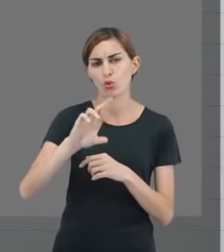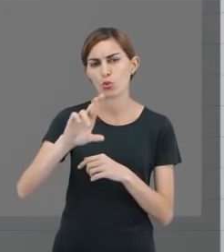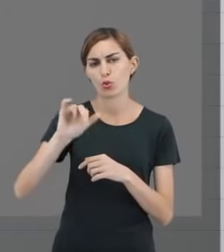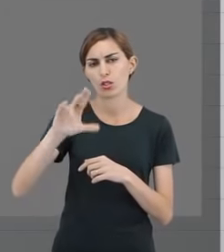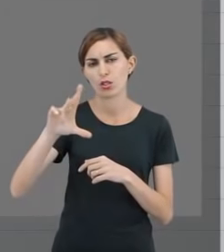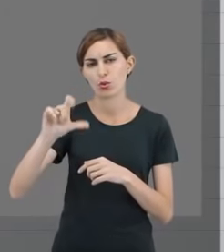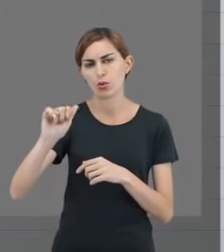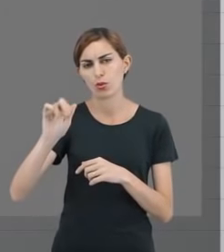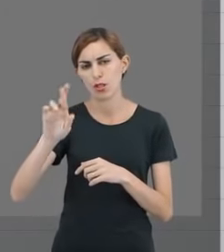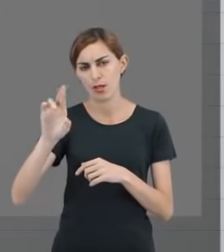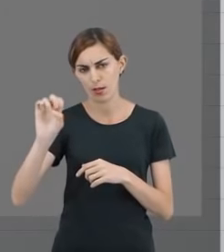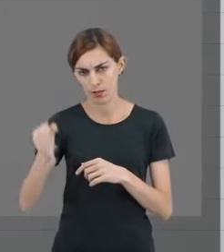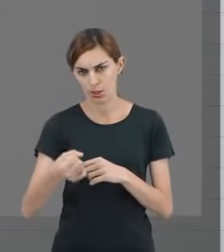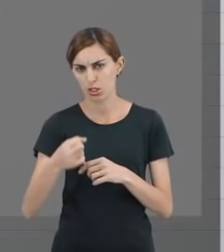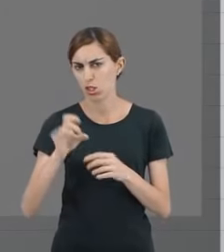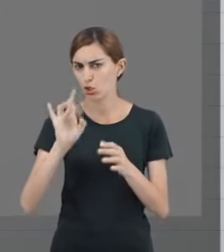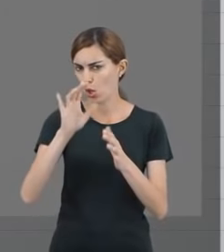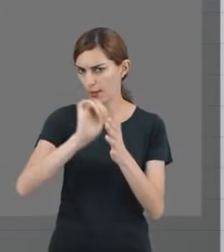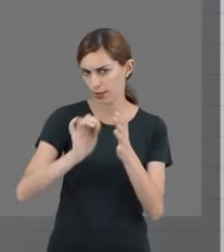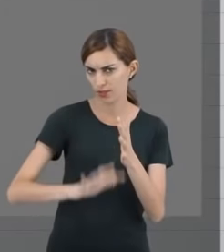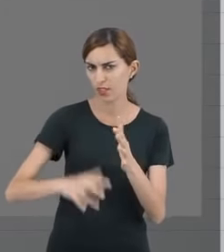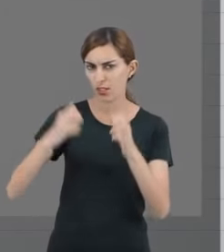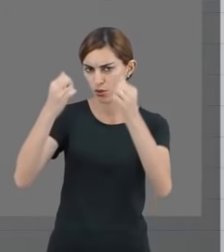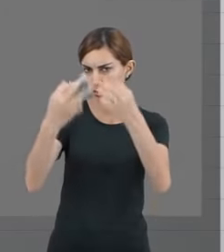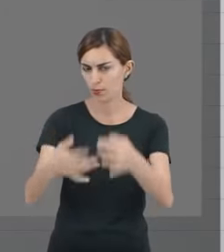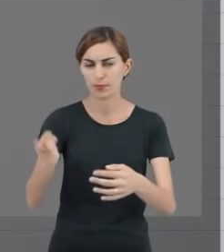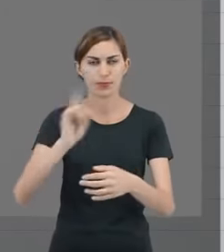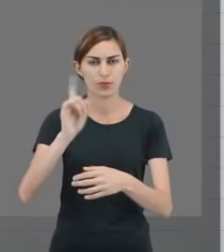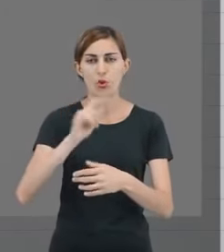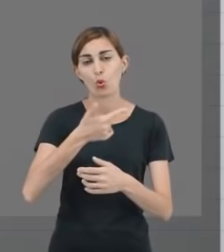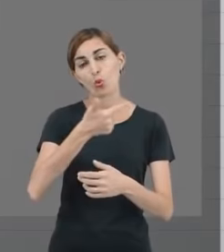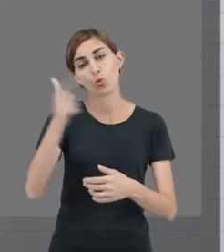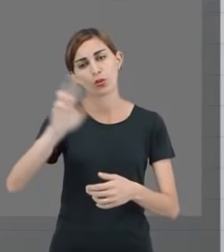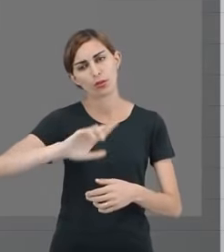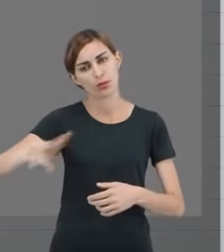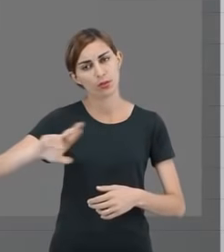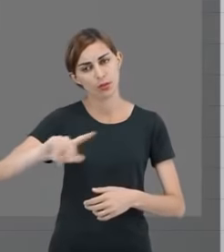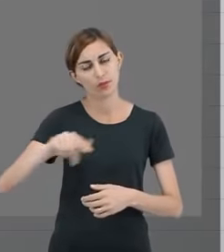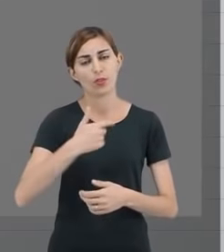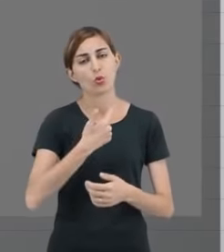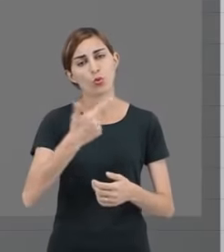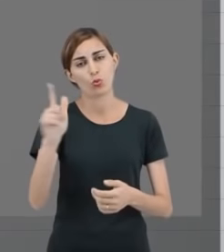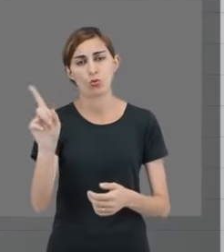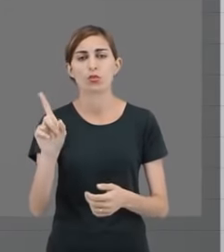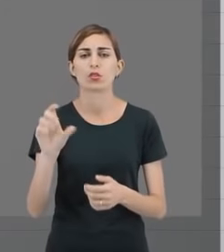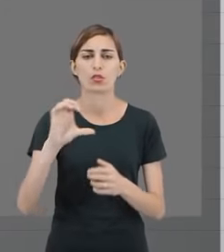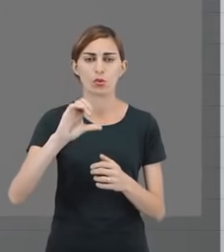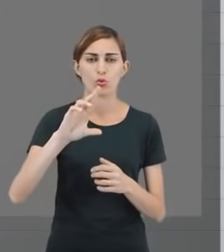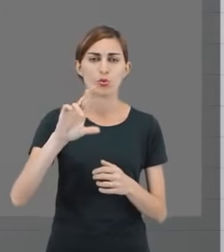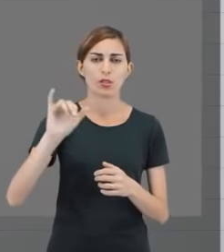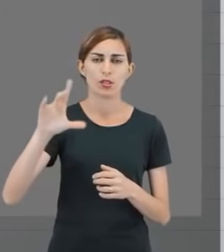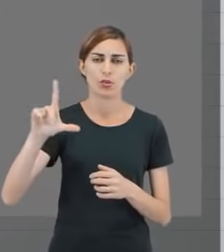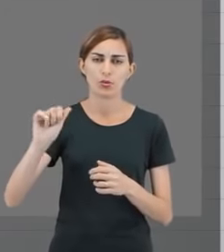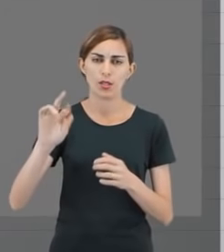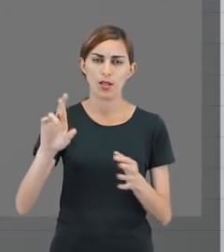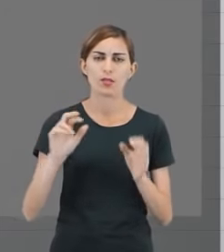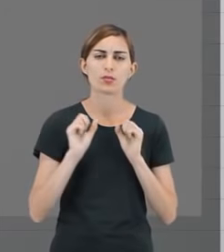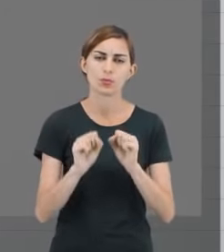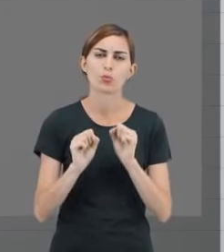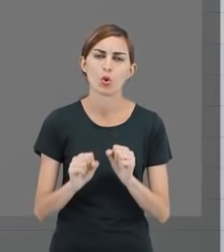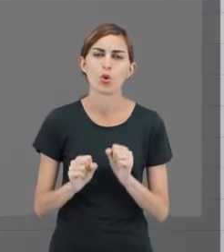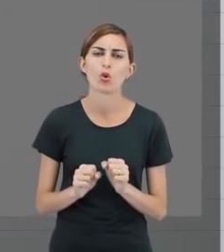faz. Não é nenhuma daquelas atividades que a gente citou agora há pouco. Então, são atividades extracurriculares que podem ser